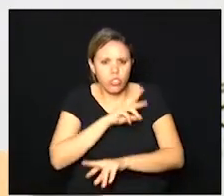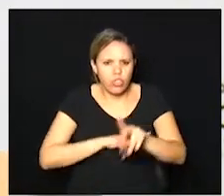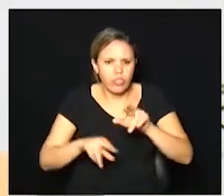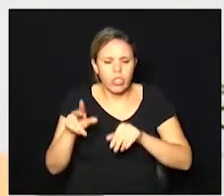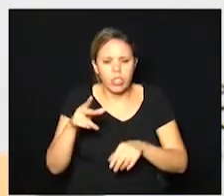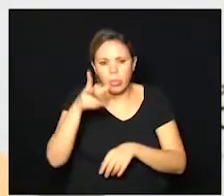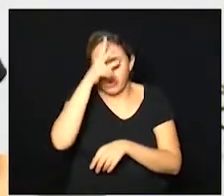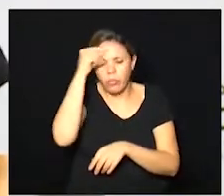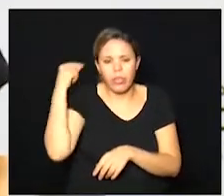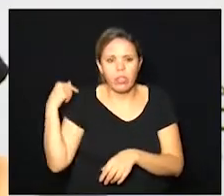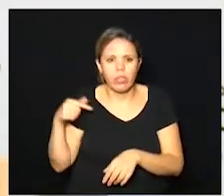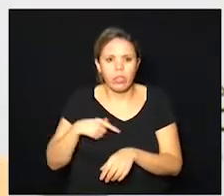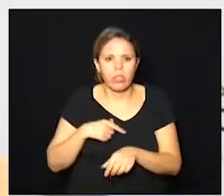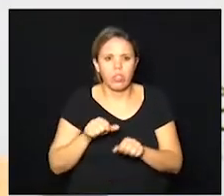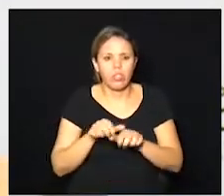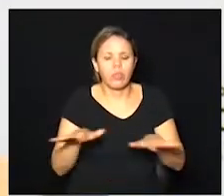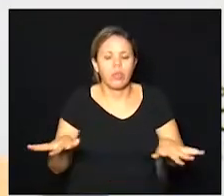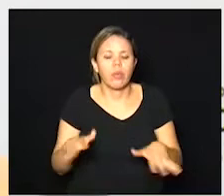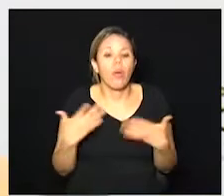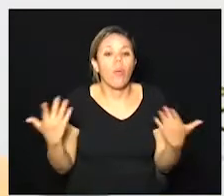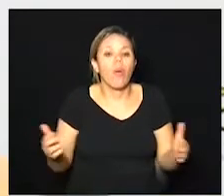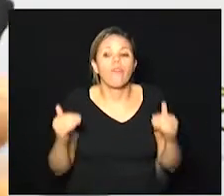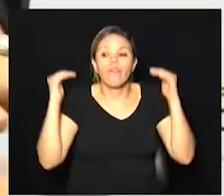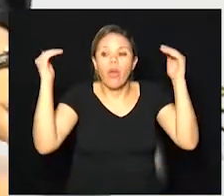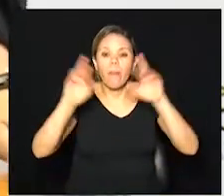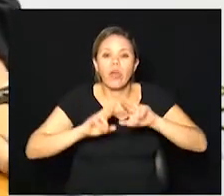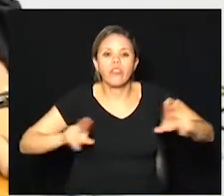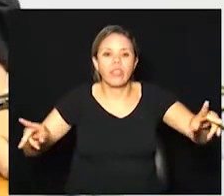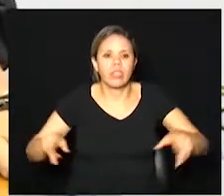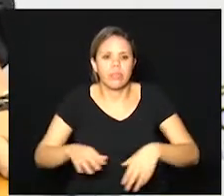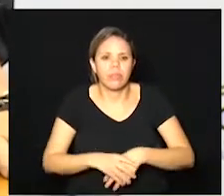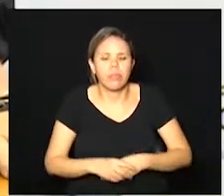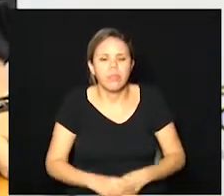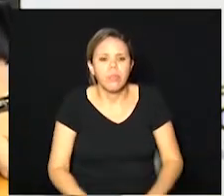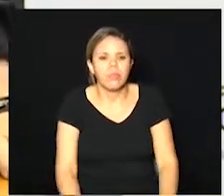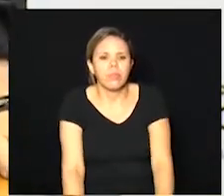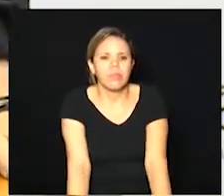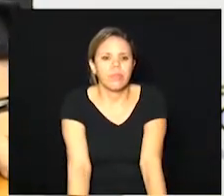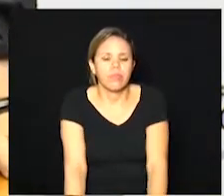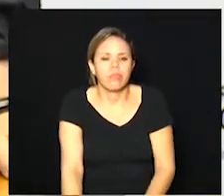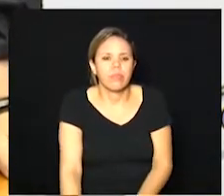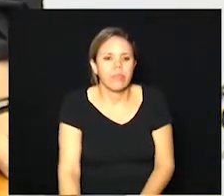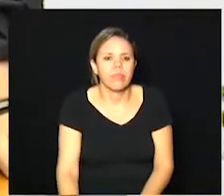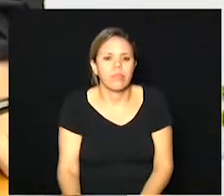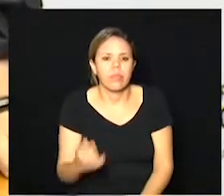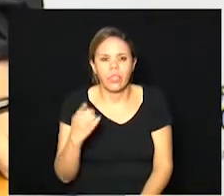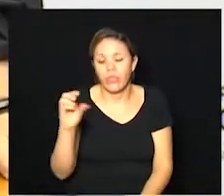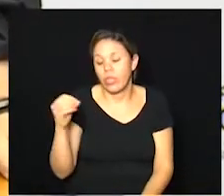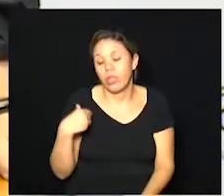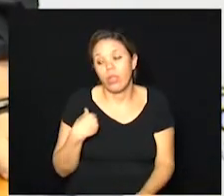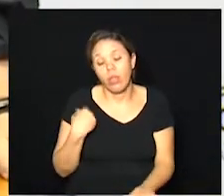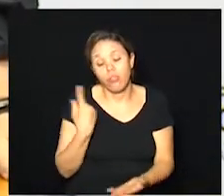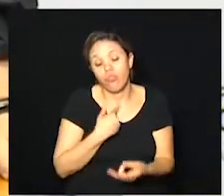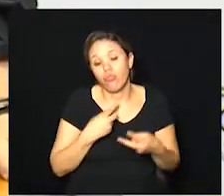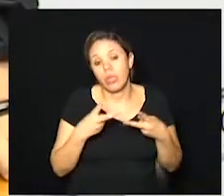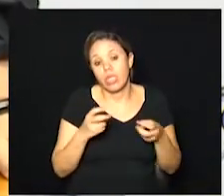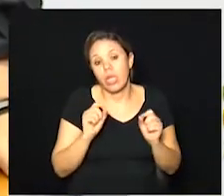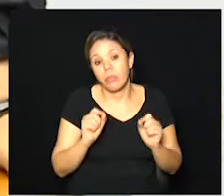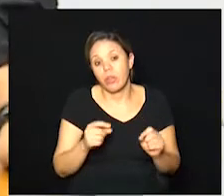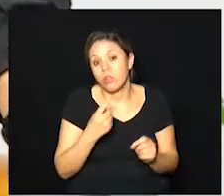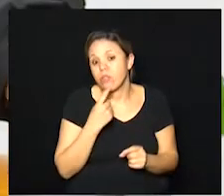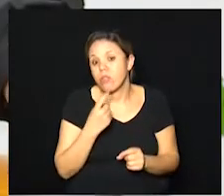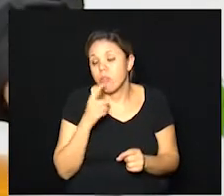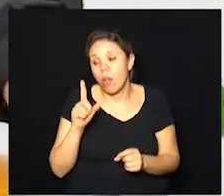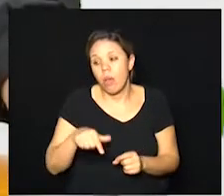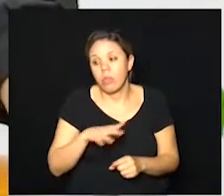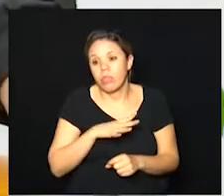tinha sobre a epidemia nas regiões qual foi a maior diferença olha Fernando a gente percebe o seguinte Campinas é